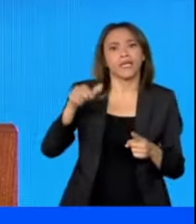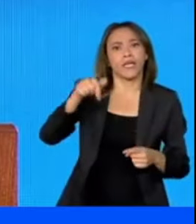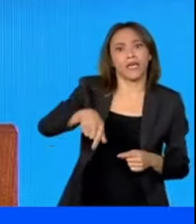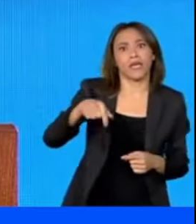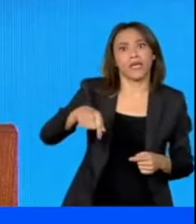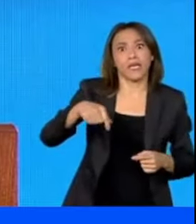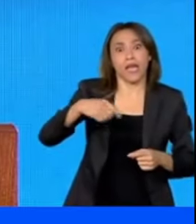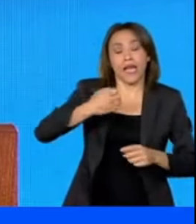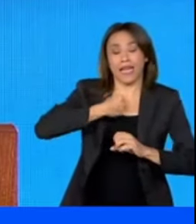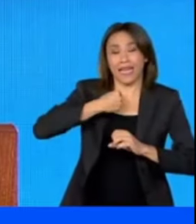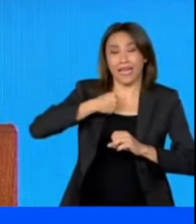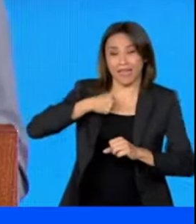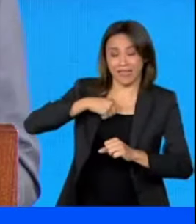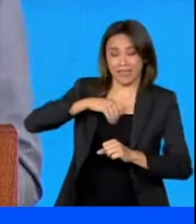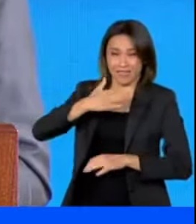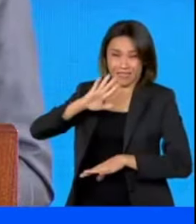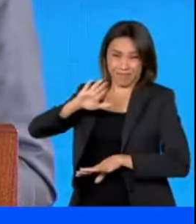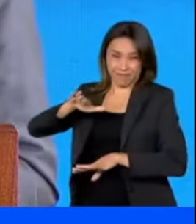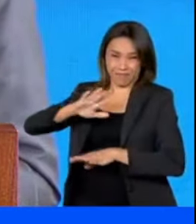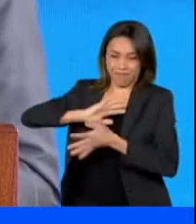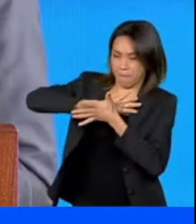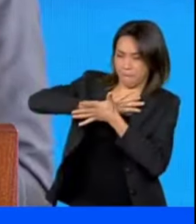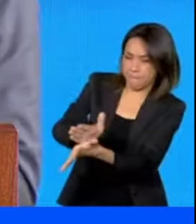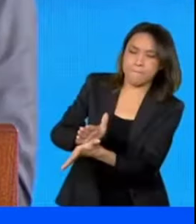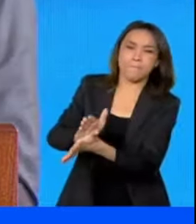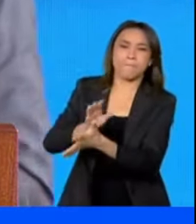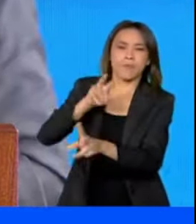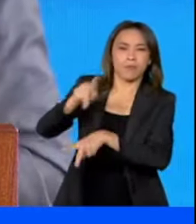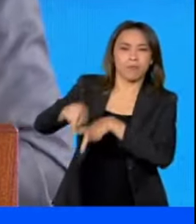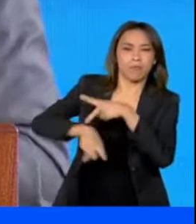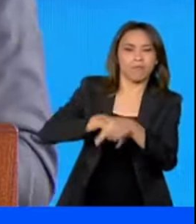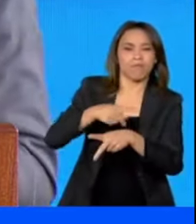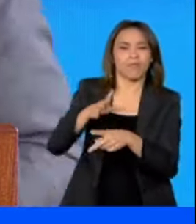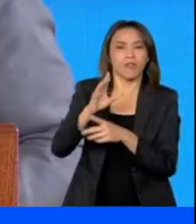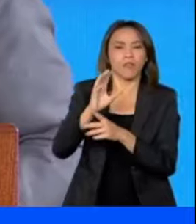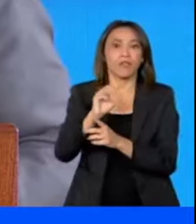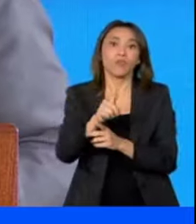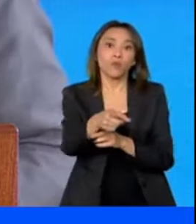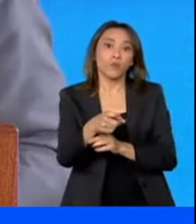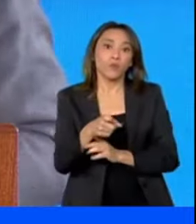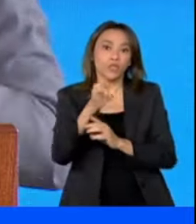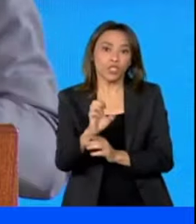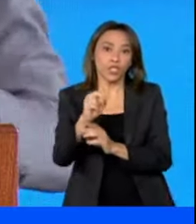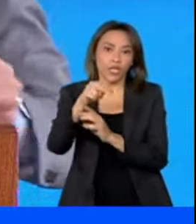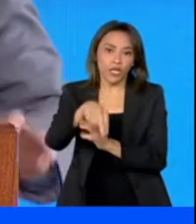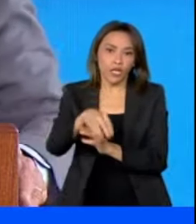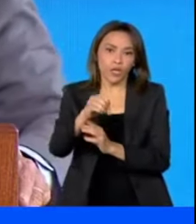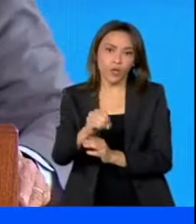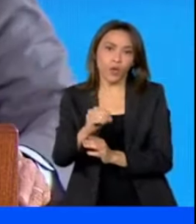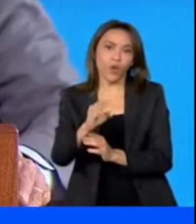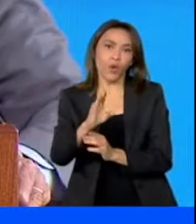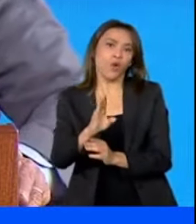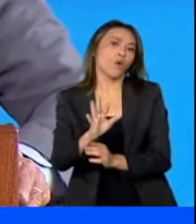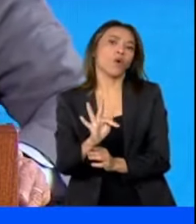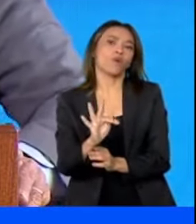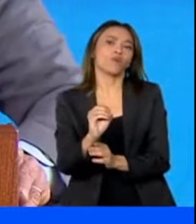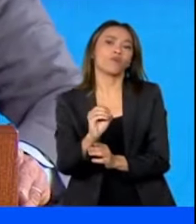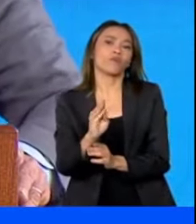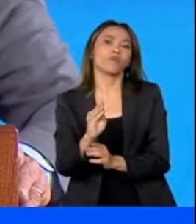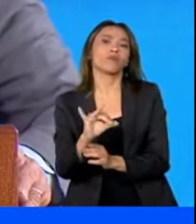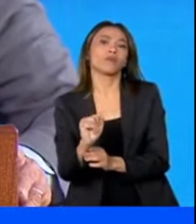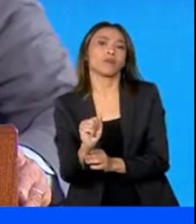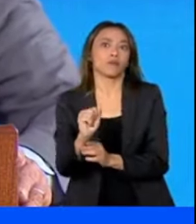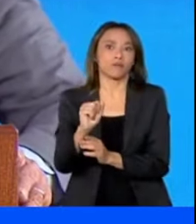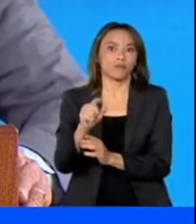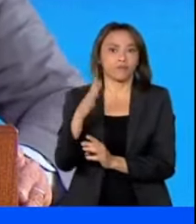extremismo, que é o que está acontecendo, o crescimento do extremismo de extrema direita, que se dá